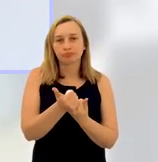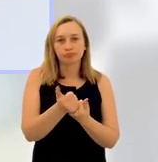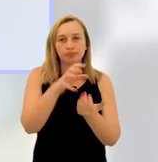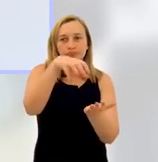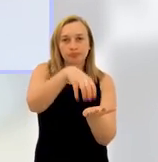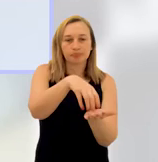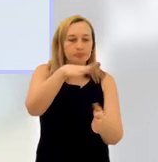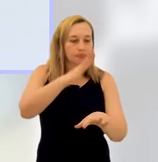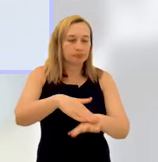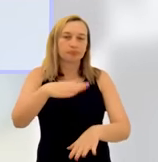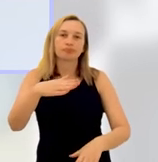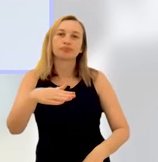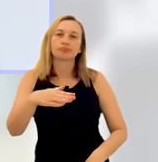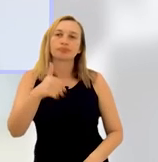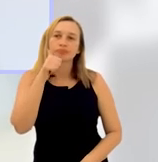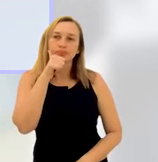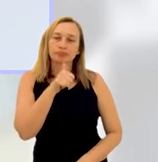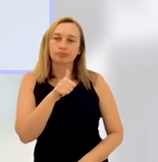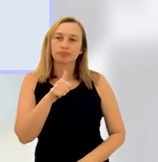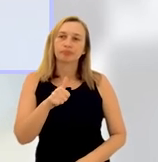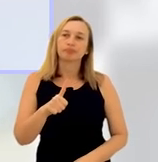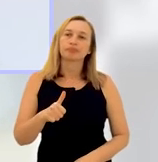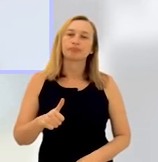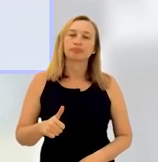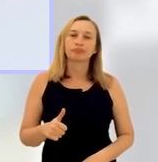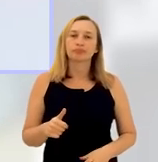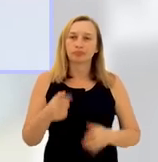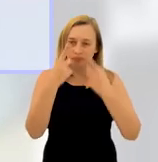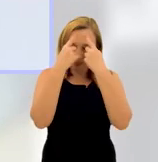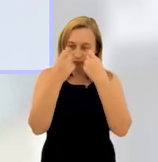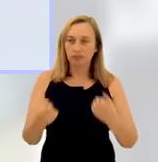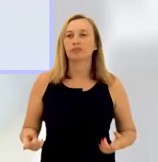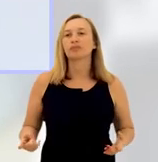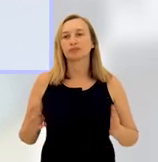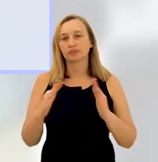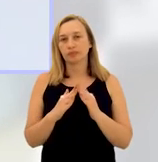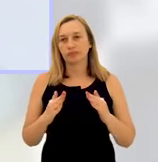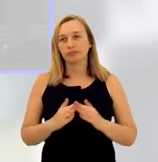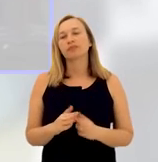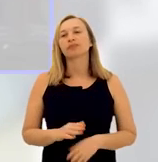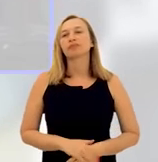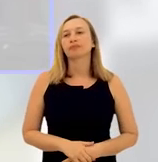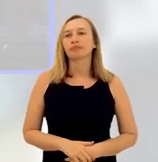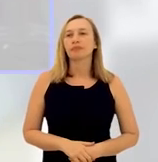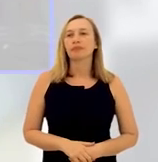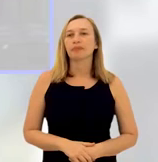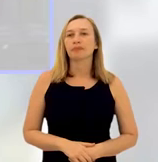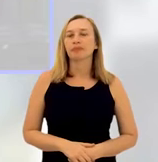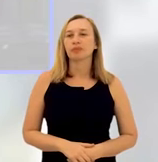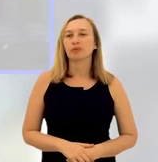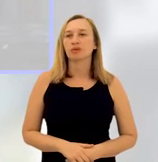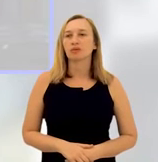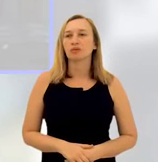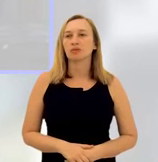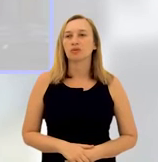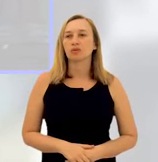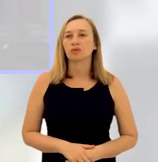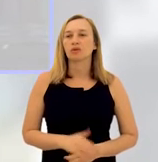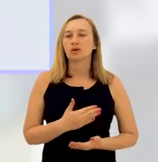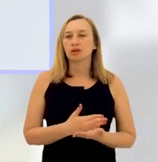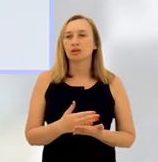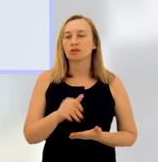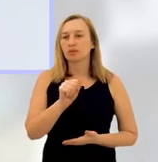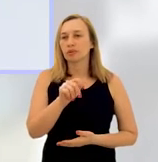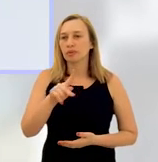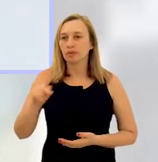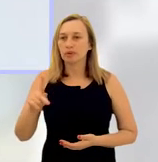rede de apoio ainda maior para a mulher em situação de violência doméstica familiar. Eu arrisco que, a partir